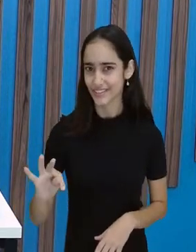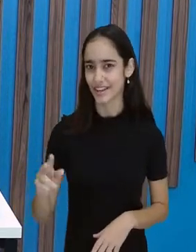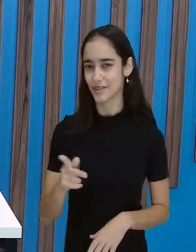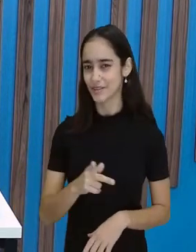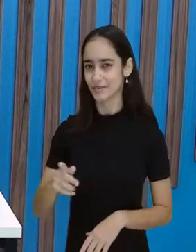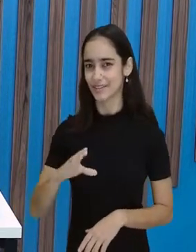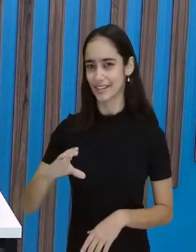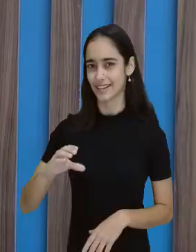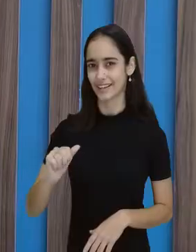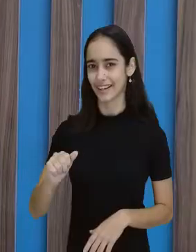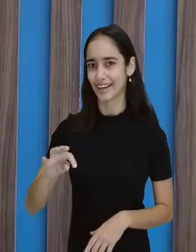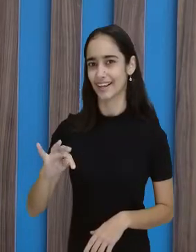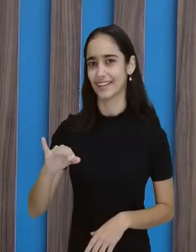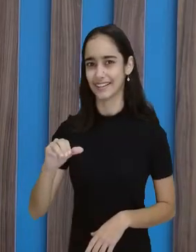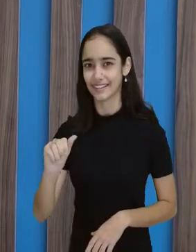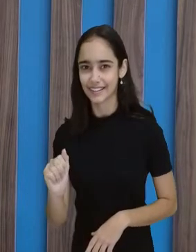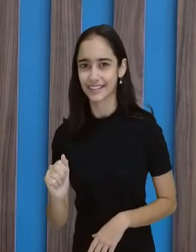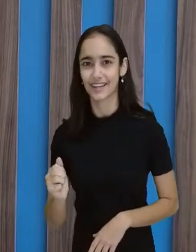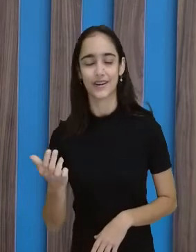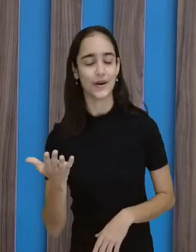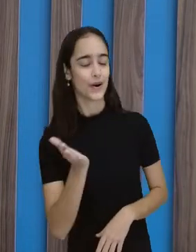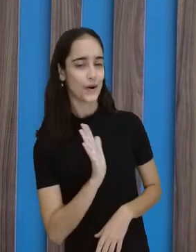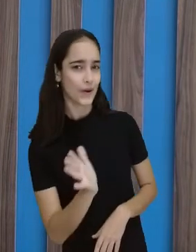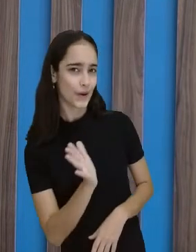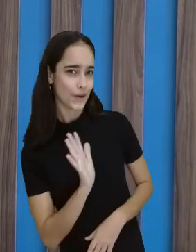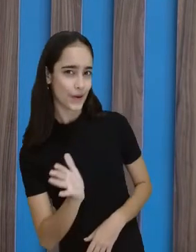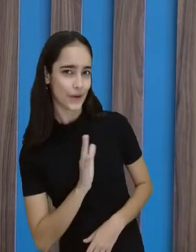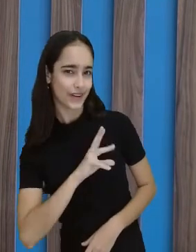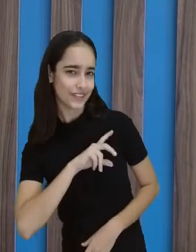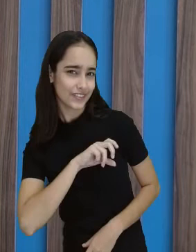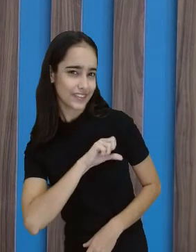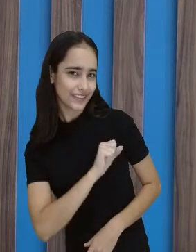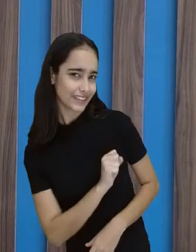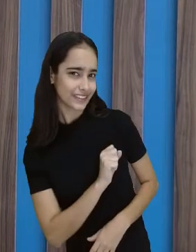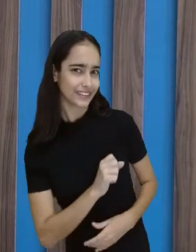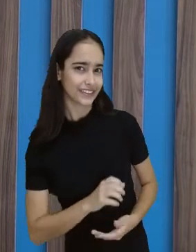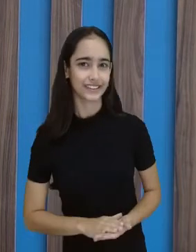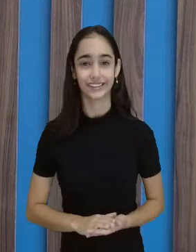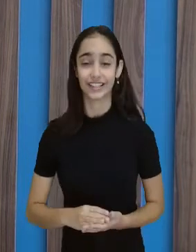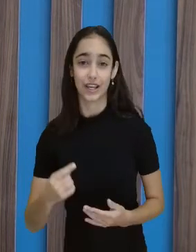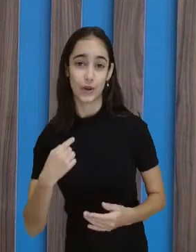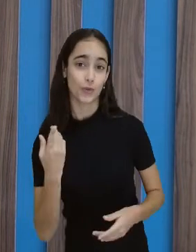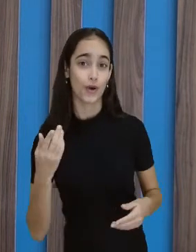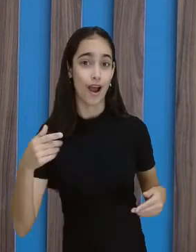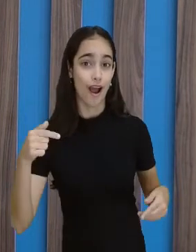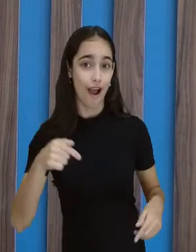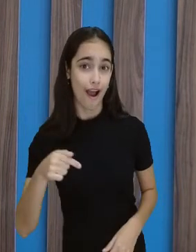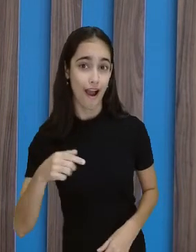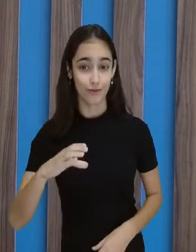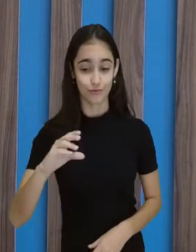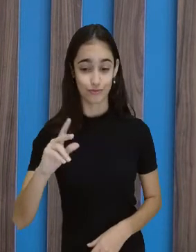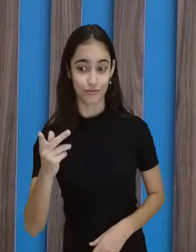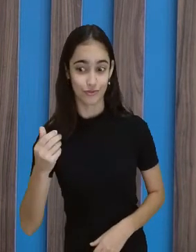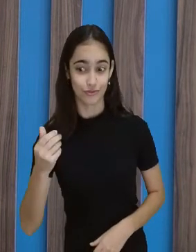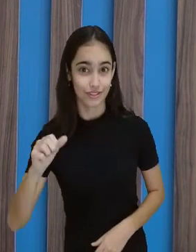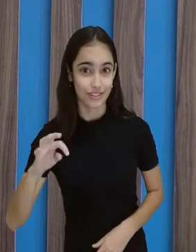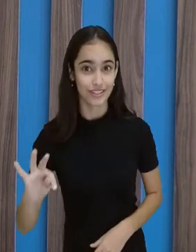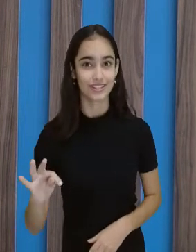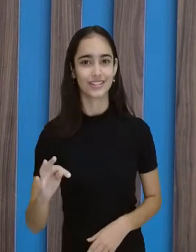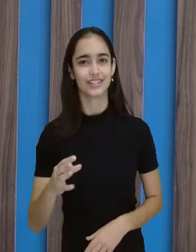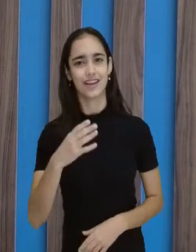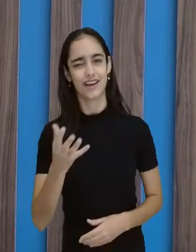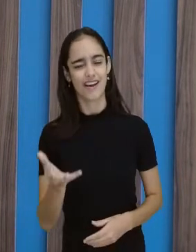professora Kátia! Olá, meus amores! Estou aqui, No chat. Isso mesmo. E atenta aqui, querendo